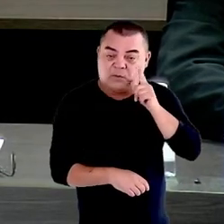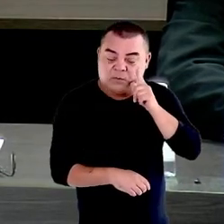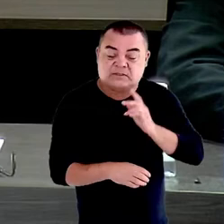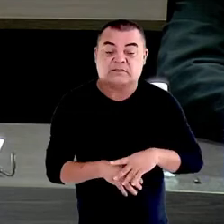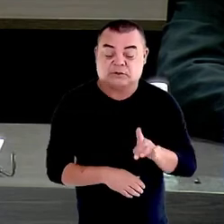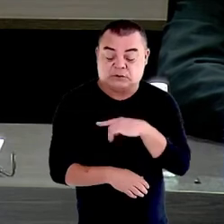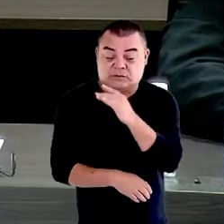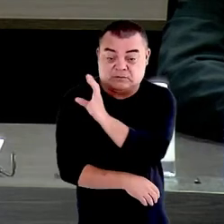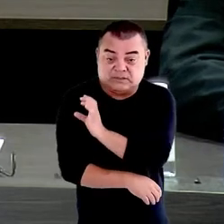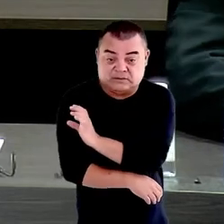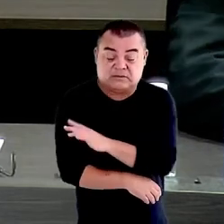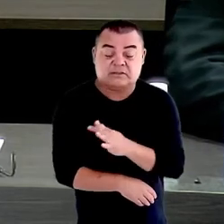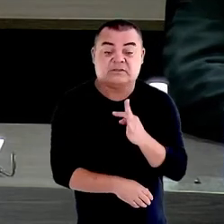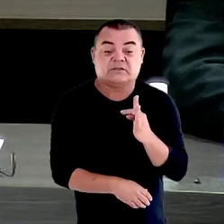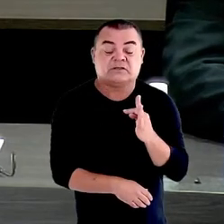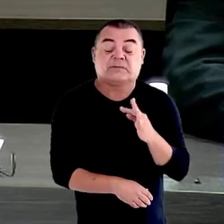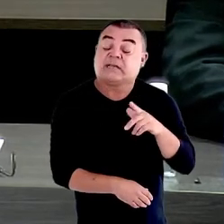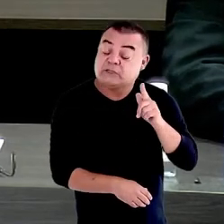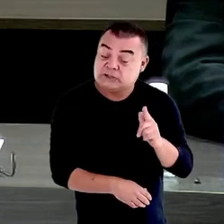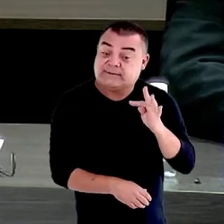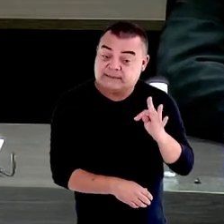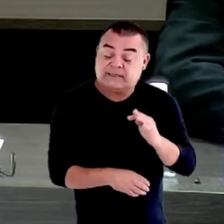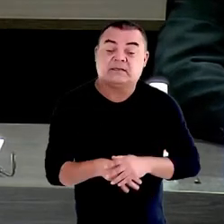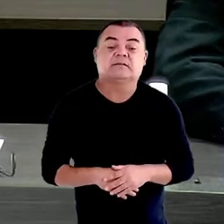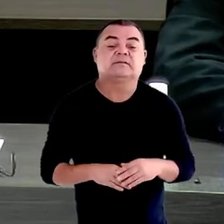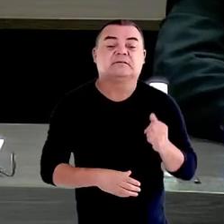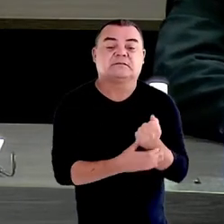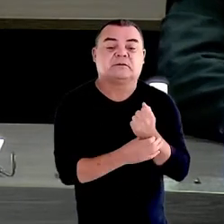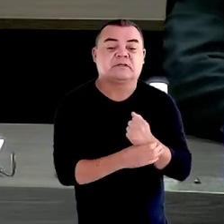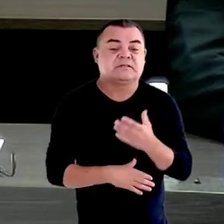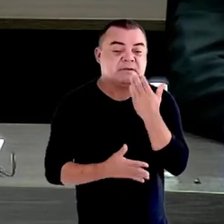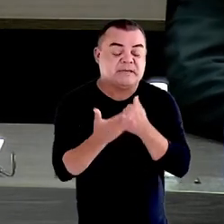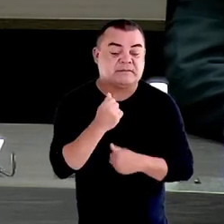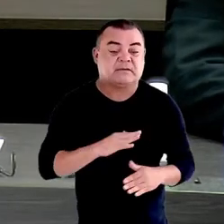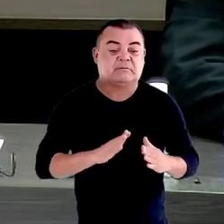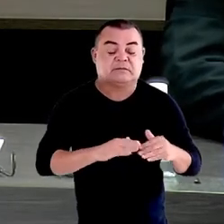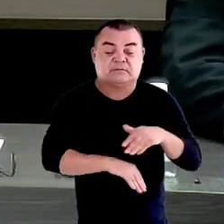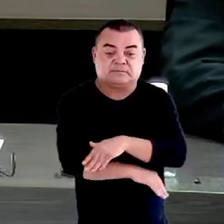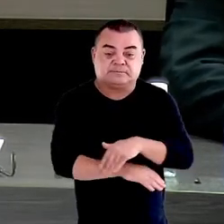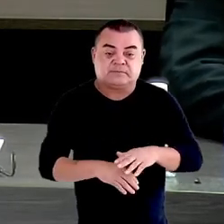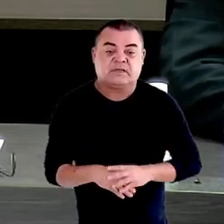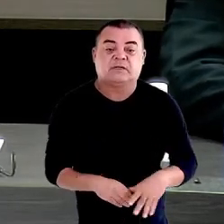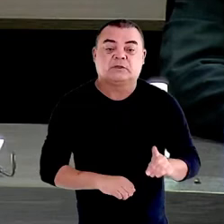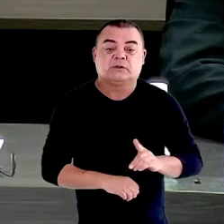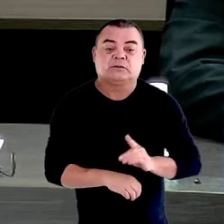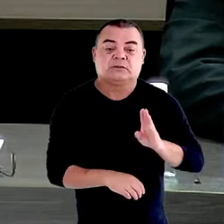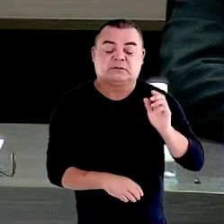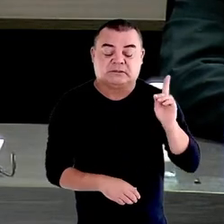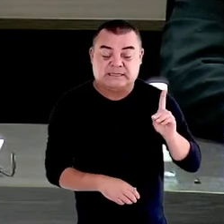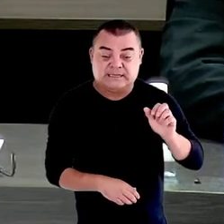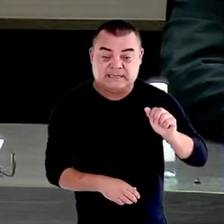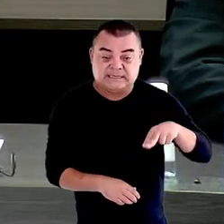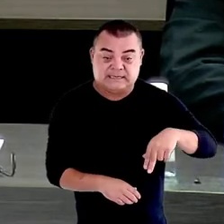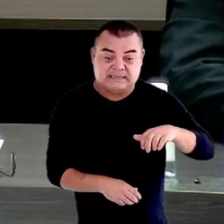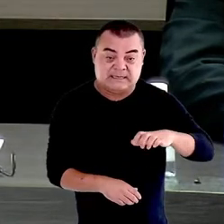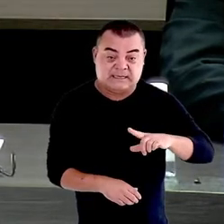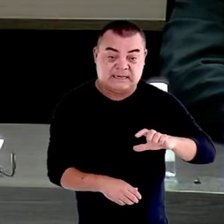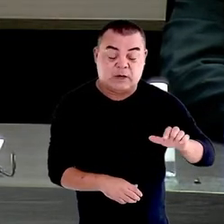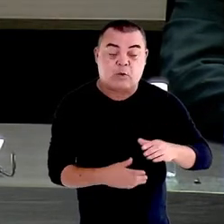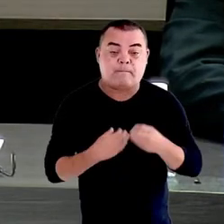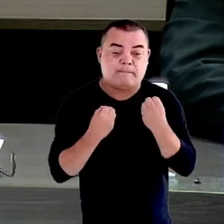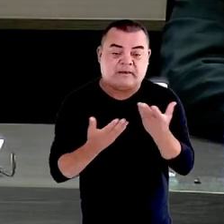de Segurança Alimentar e Defesa da População em Situação de Rua. O doutor Daniel Souza, seja muito bem-vindo como representante